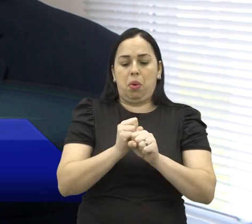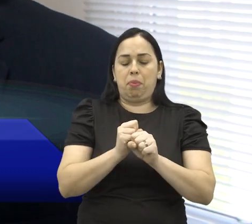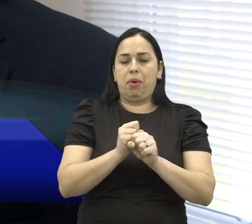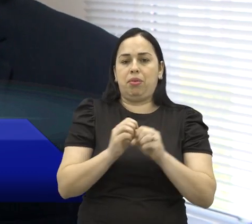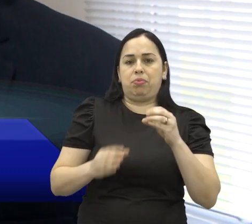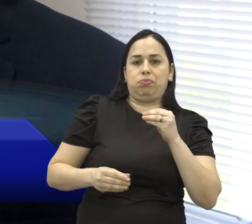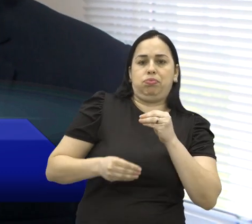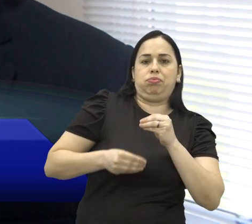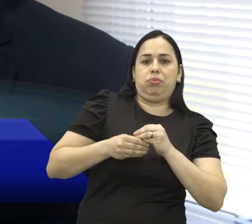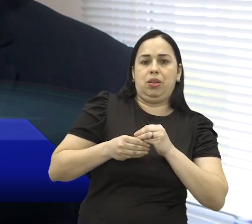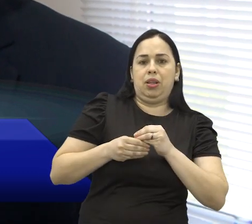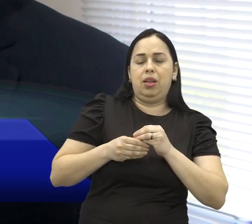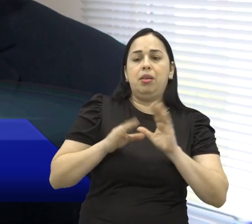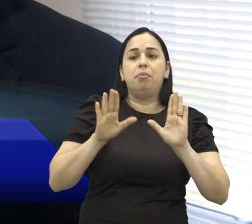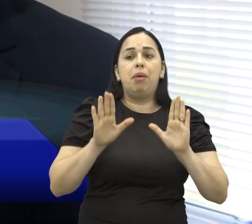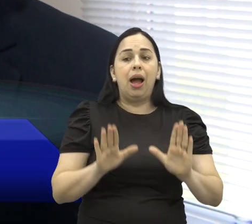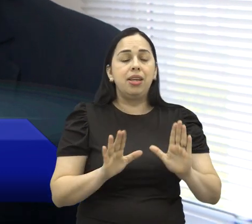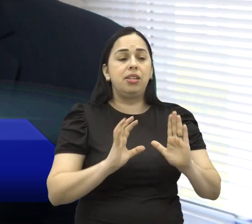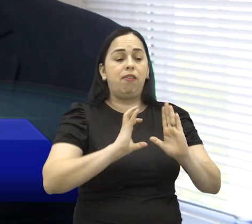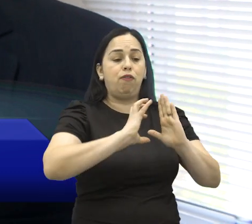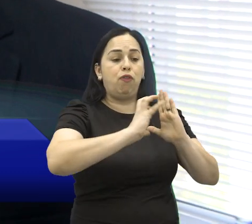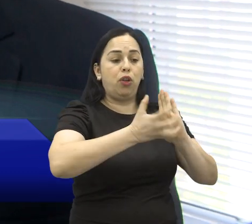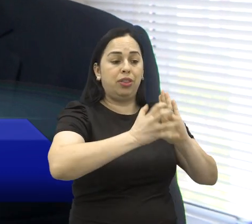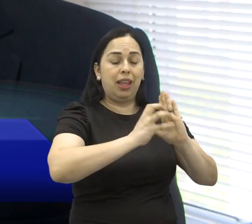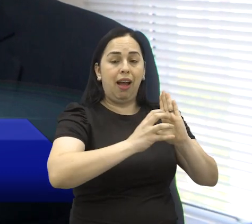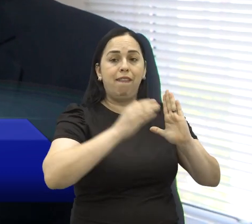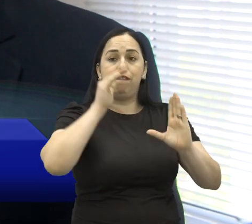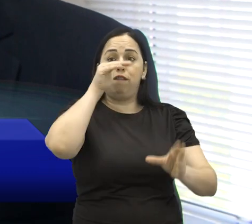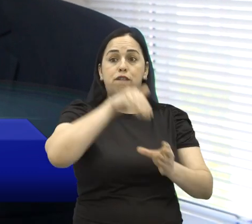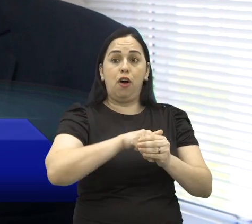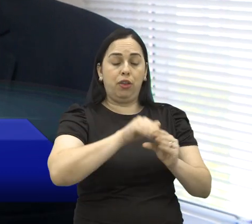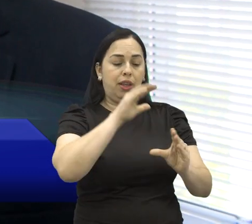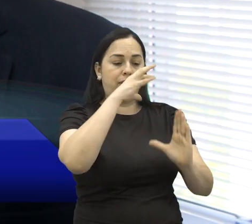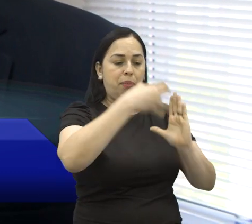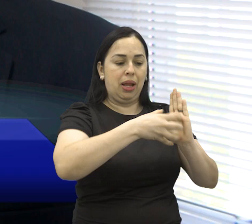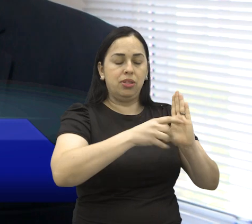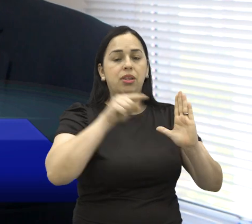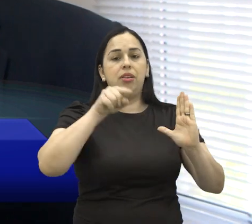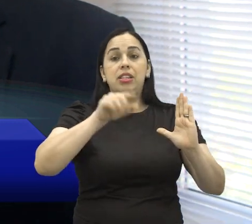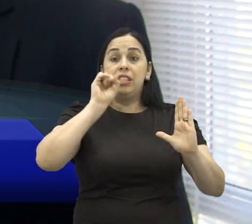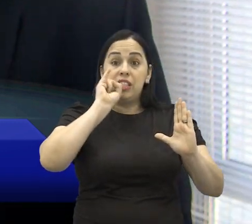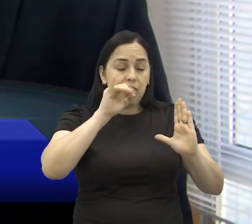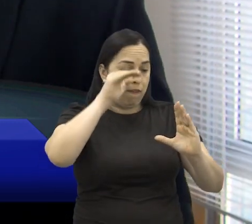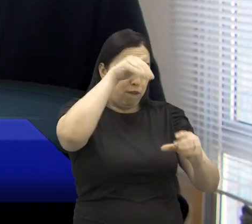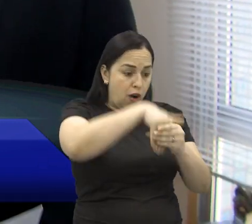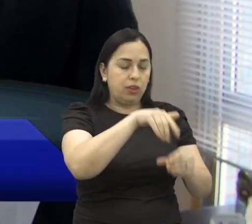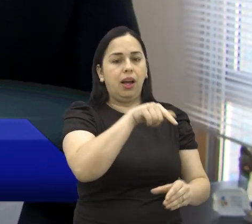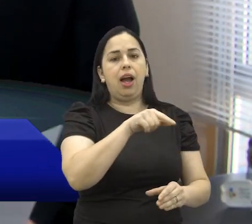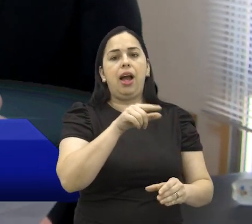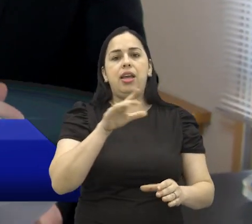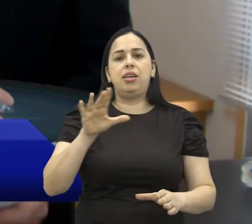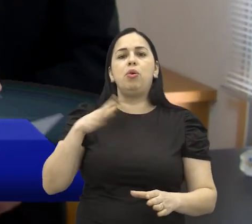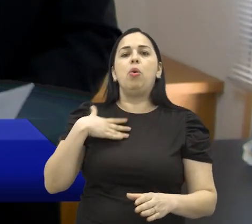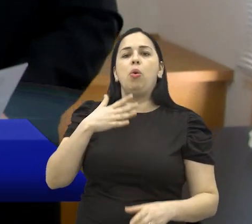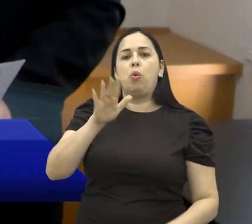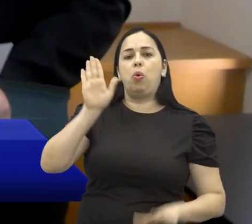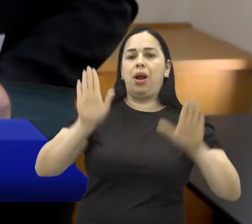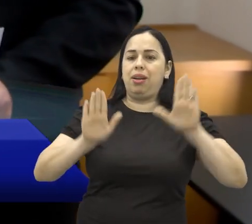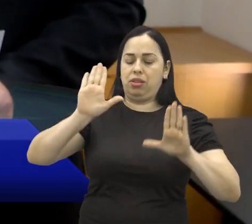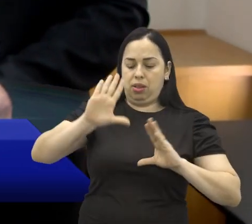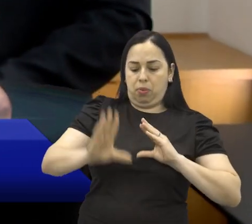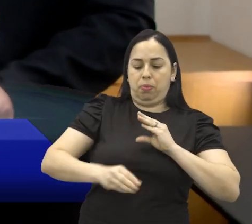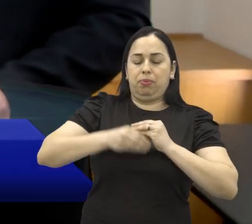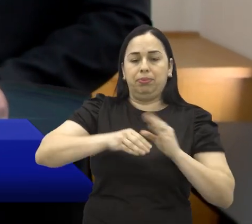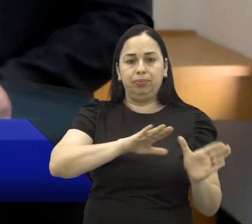Diferente, por exemplo, do voto na legenda, que vai para o candidato que o partido escolher. Certo. E falando do domingo de